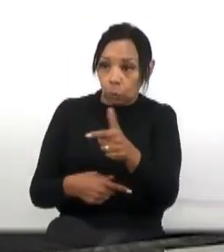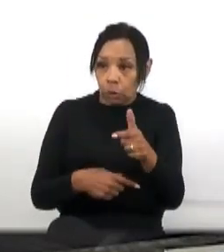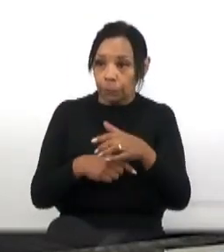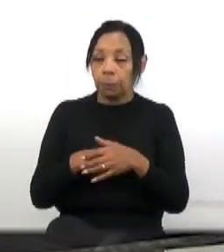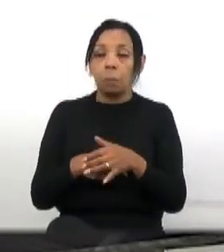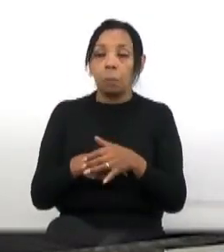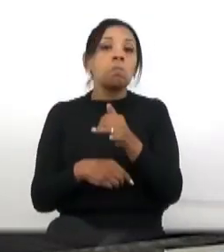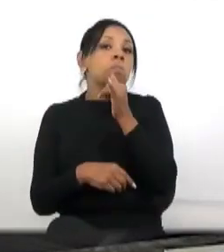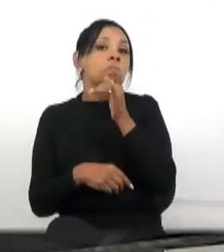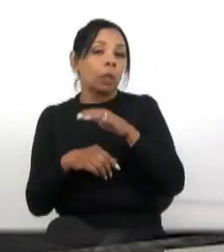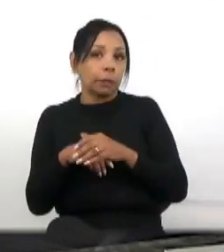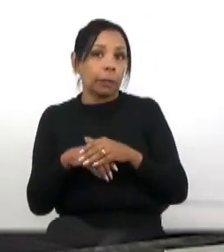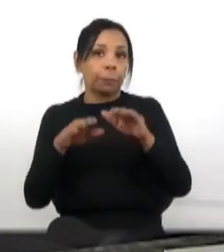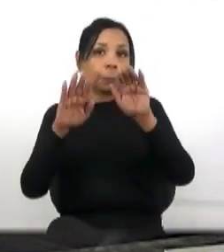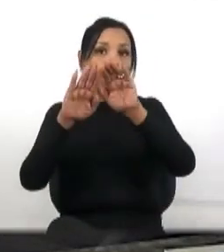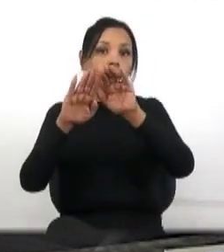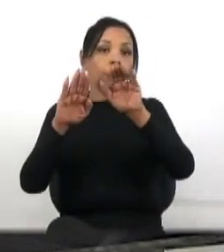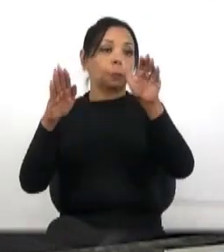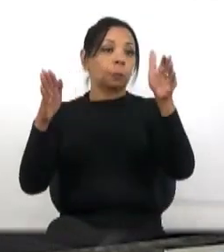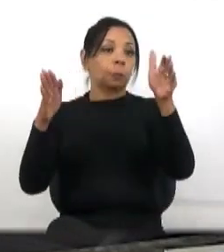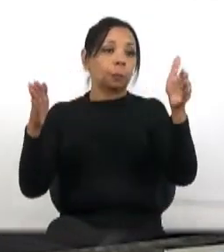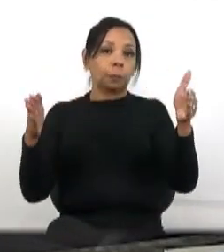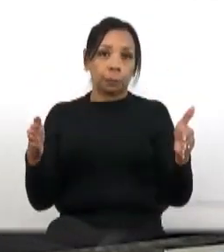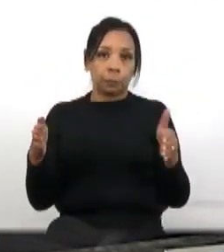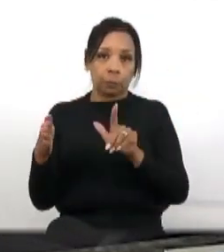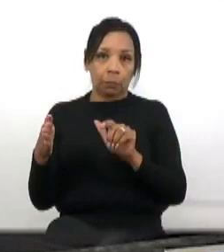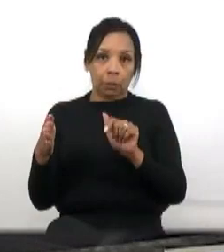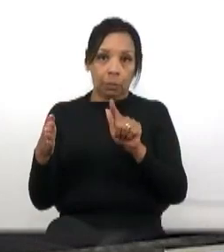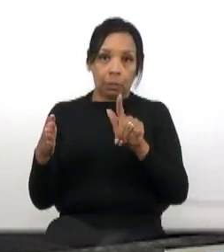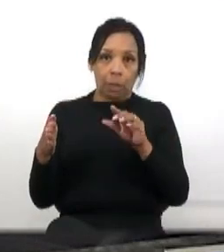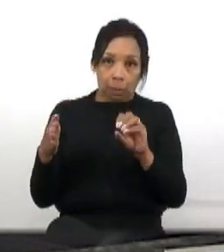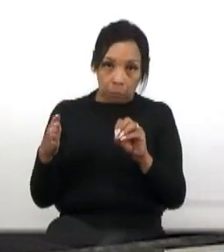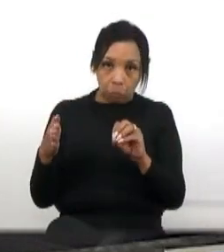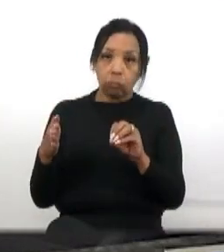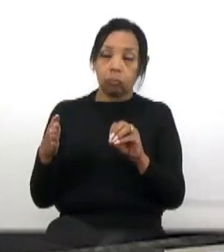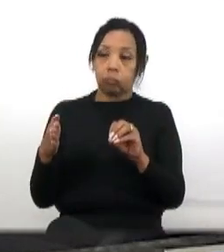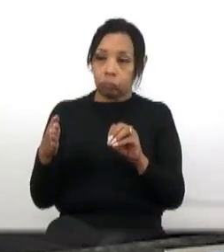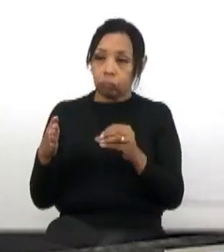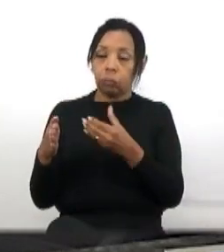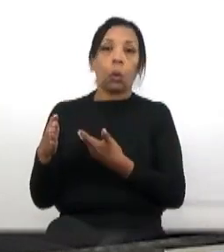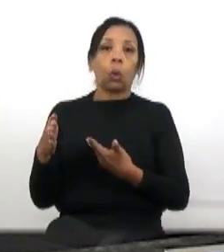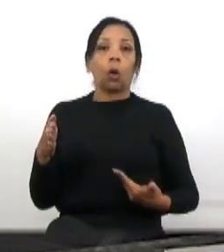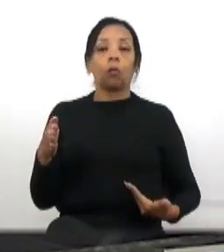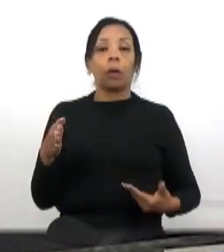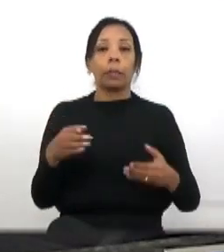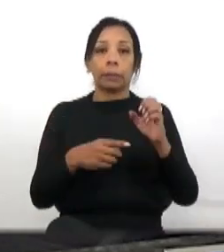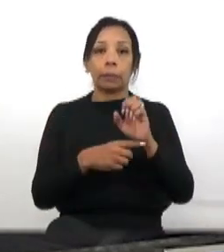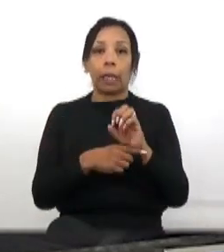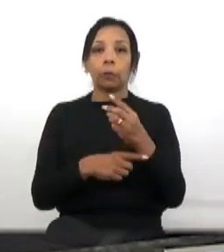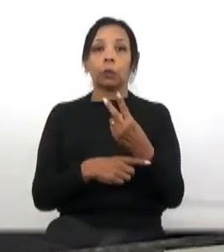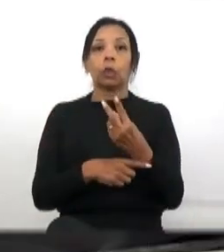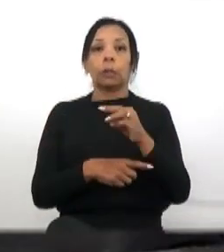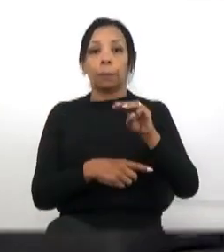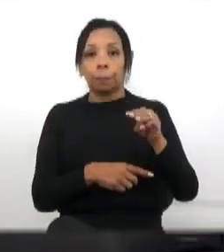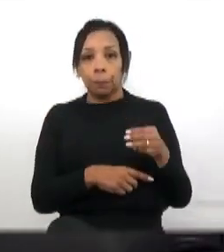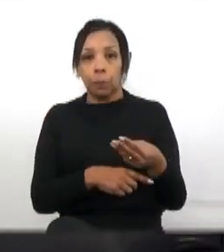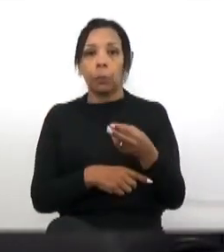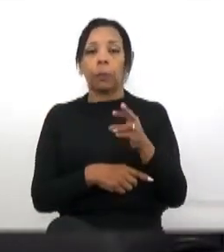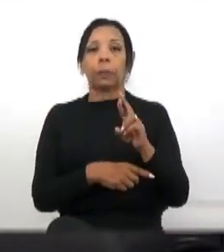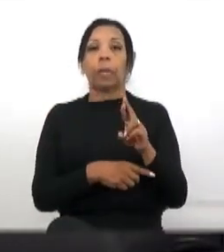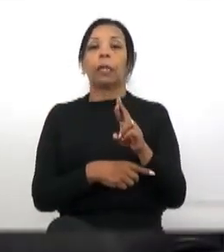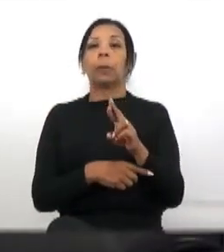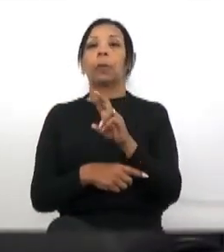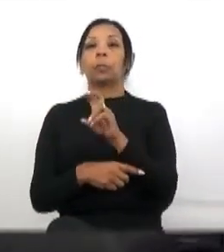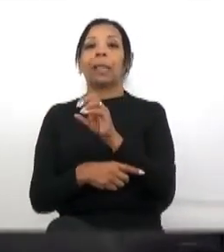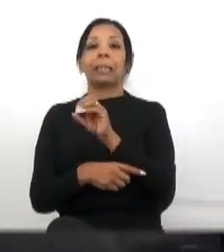Lago do Tabuão, o governo do Estado ofertou dois milhões de reais, a prefeitura injetou mais meio milhão de reais para aquela cobertura